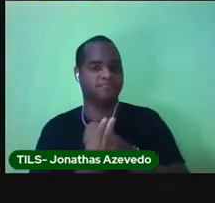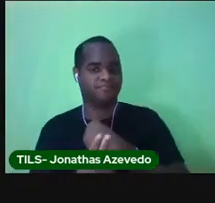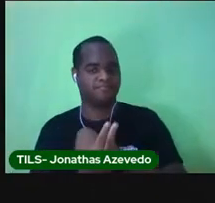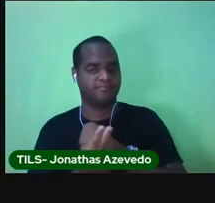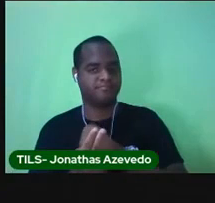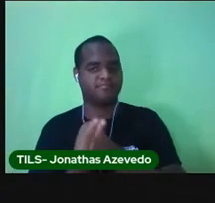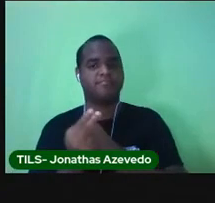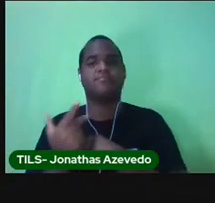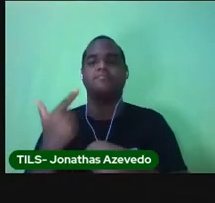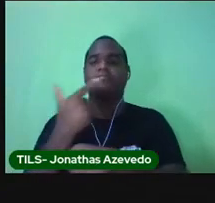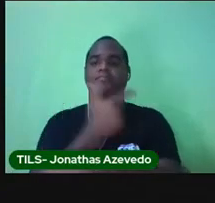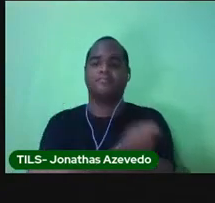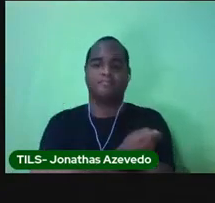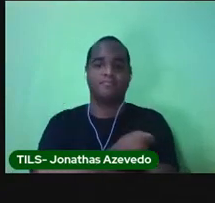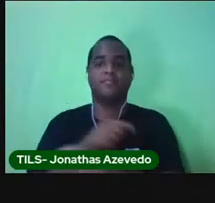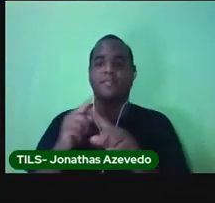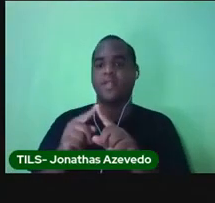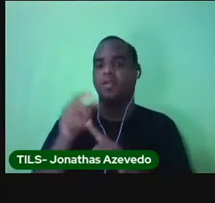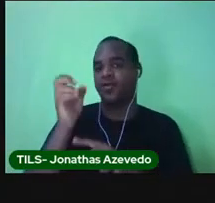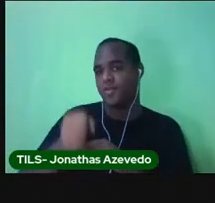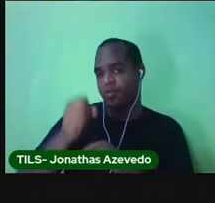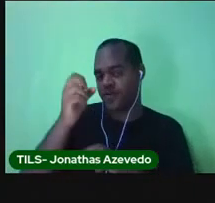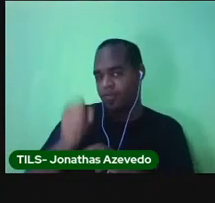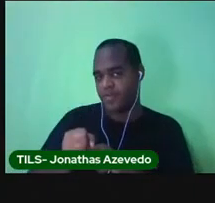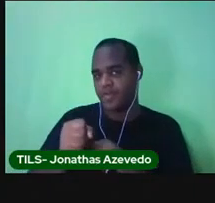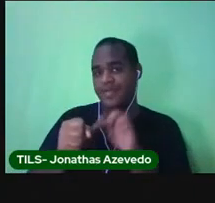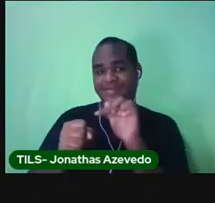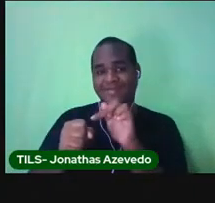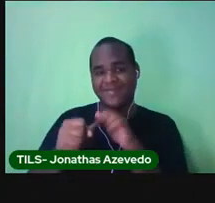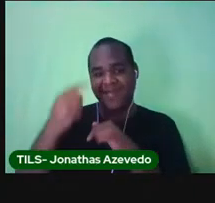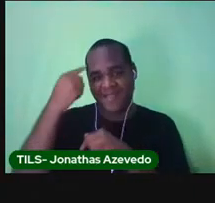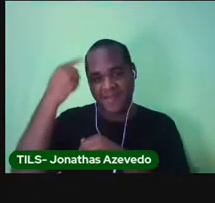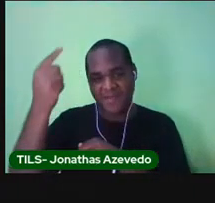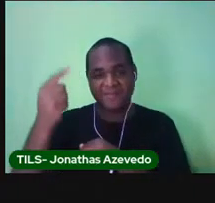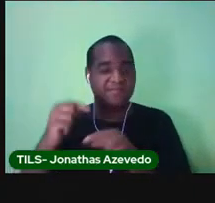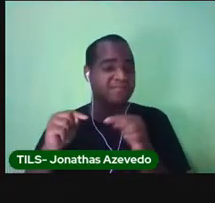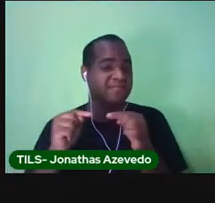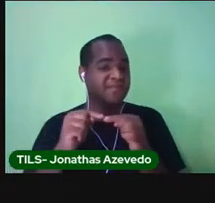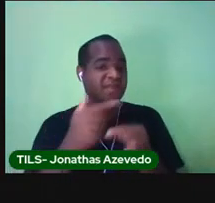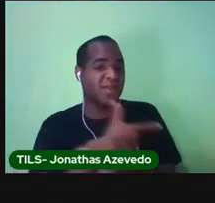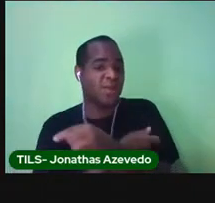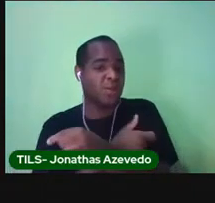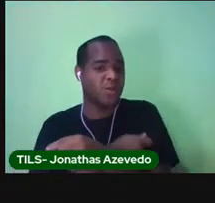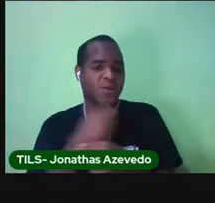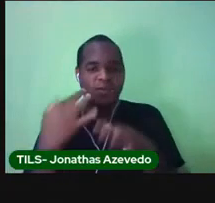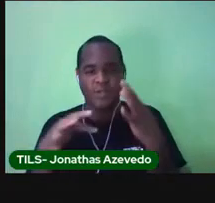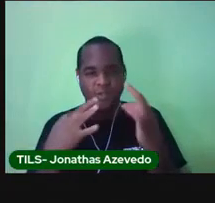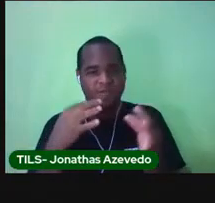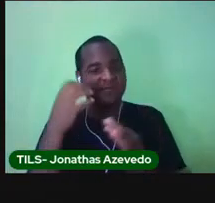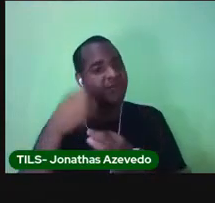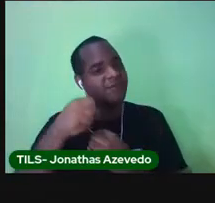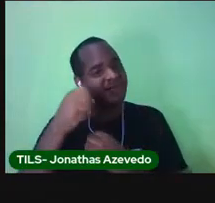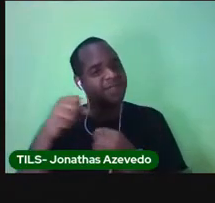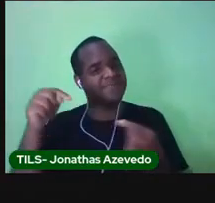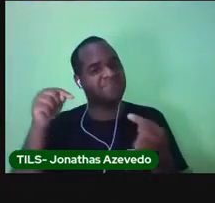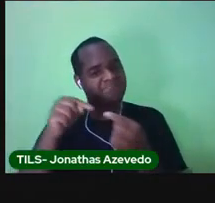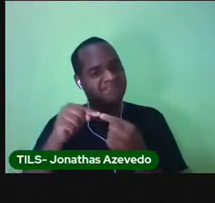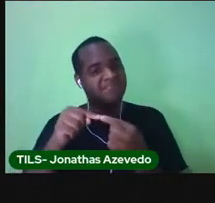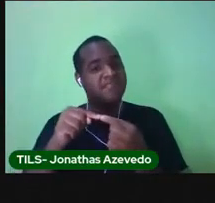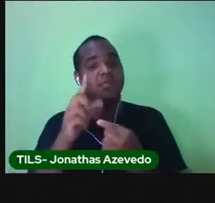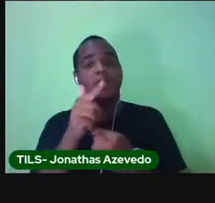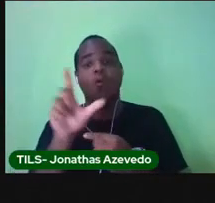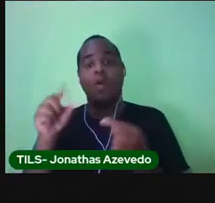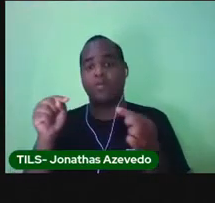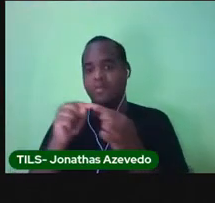A primeira vacina que nós tomamos não dói. Porque a primeira vacina que tomamos é o leite materno. E